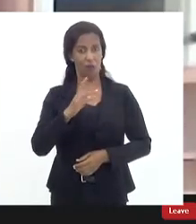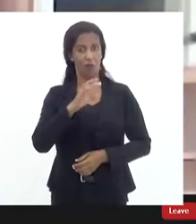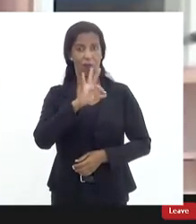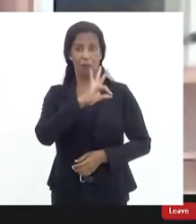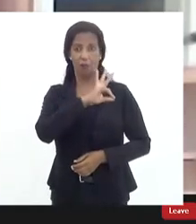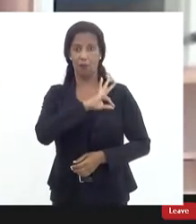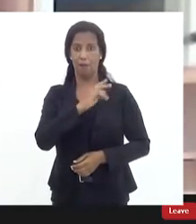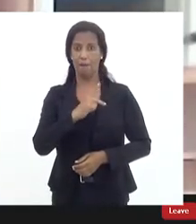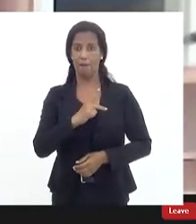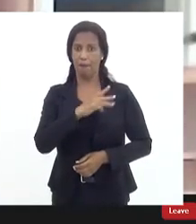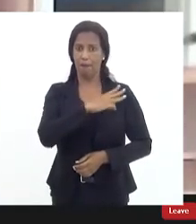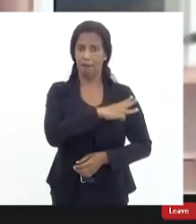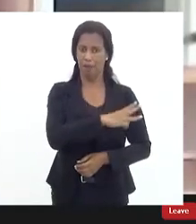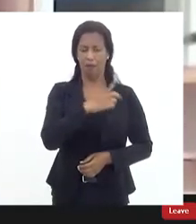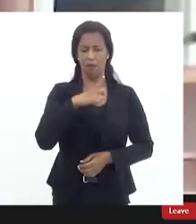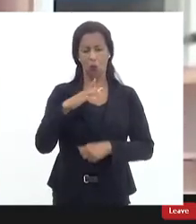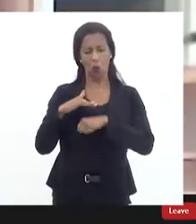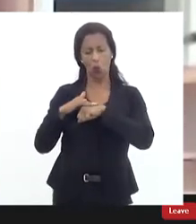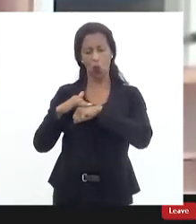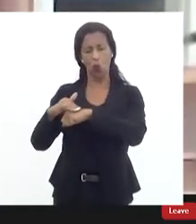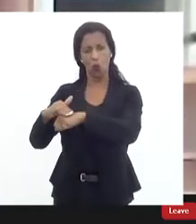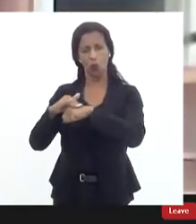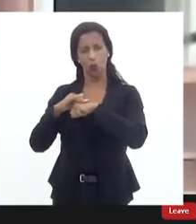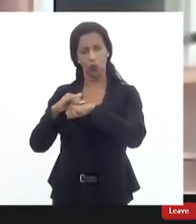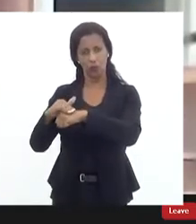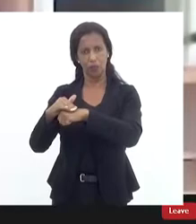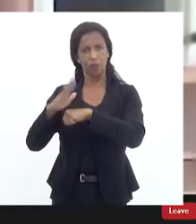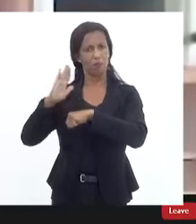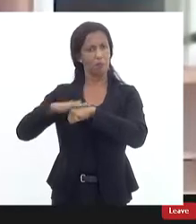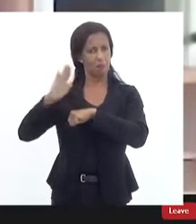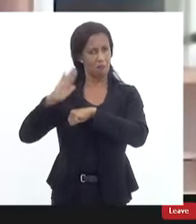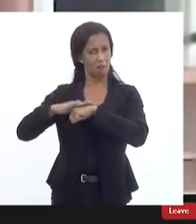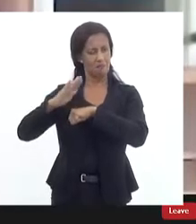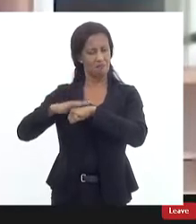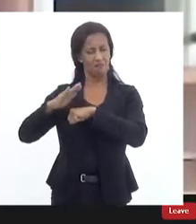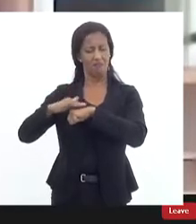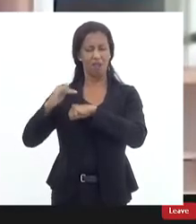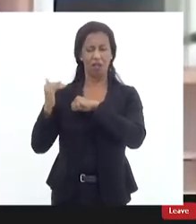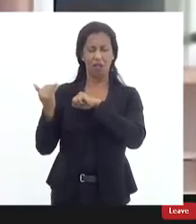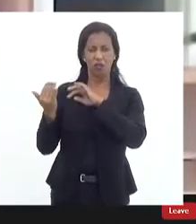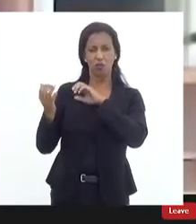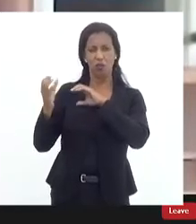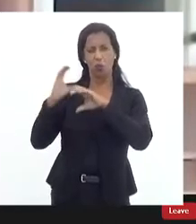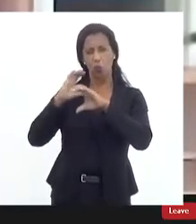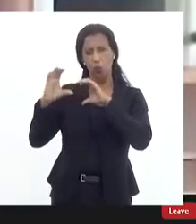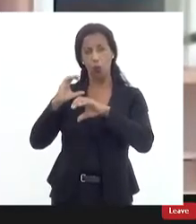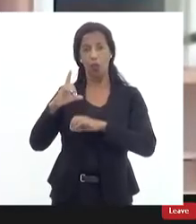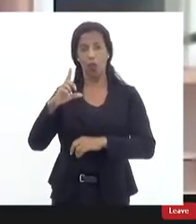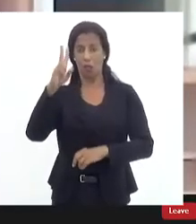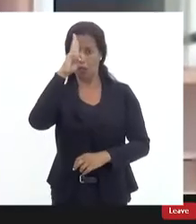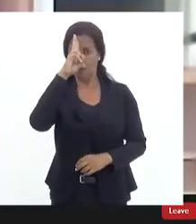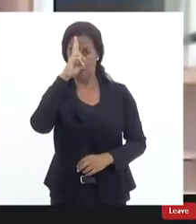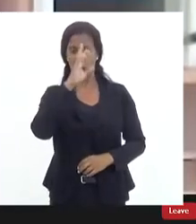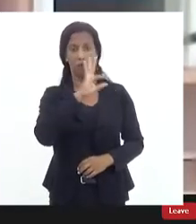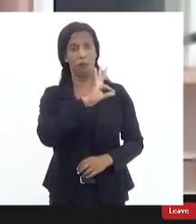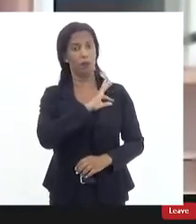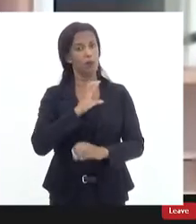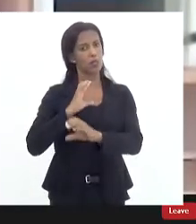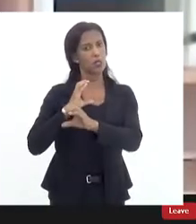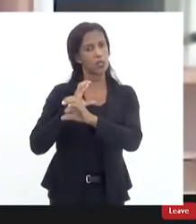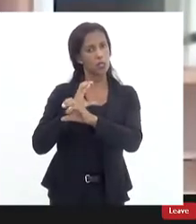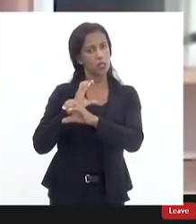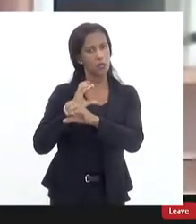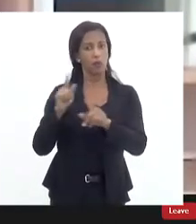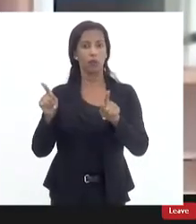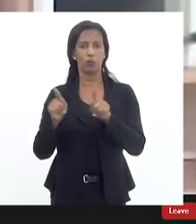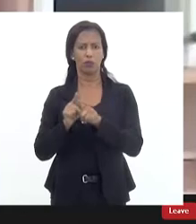militar porque eu tenho conversado mais com a polícia militar e lembrando que a polícia civil ela atua na